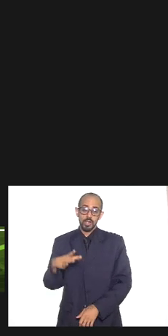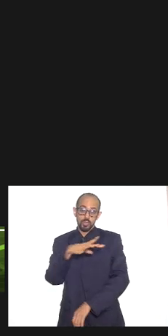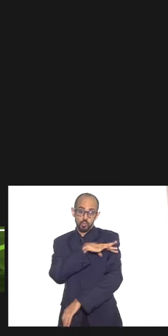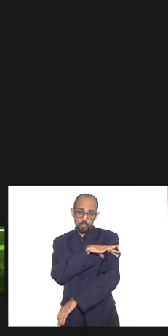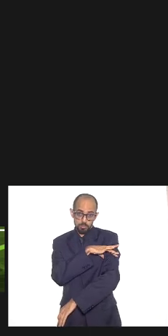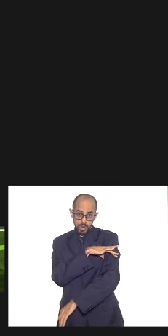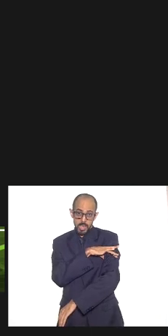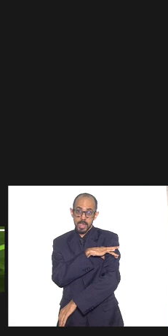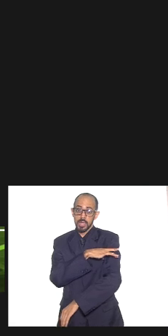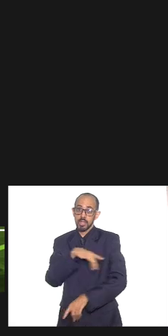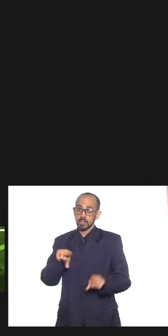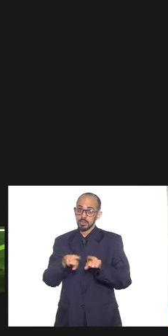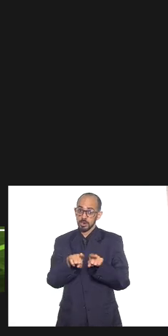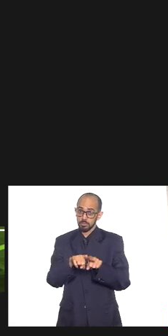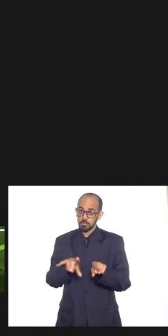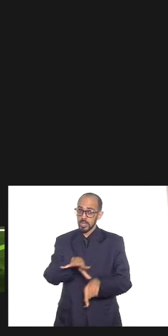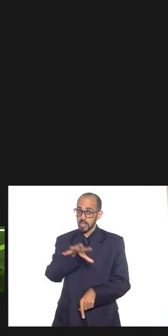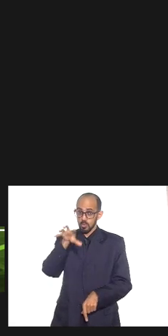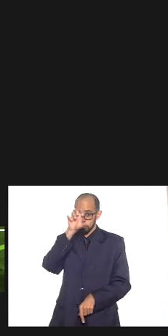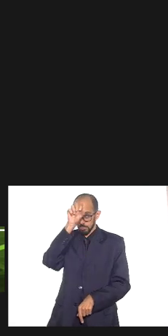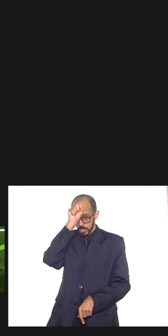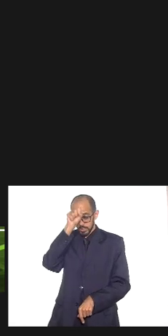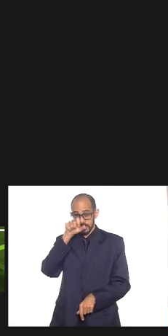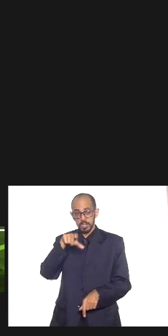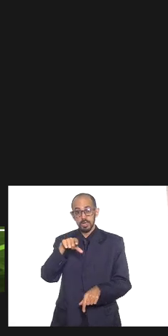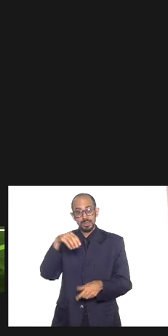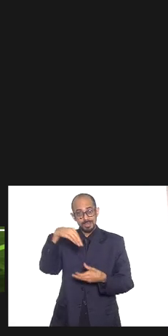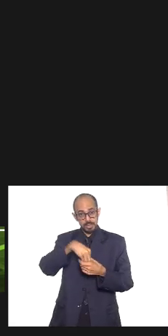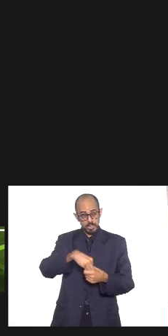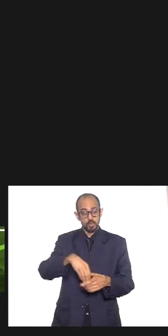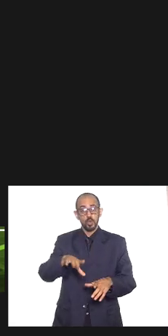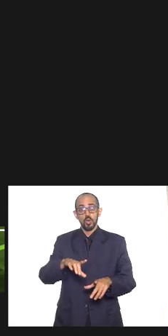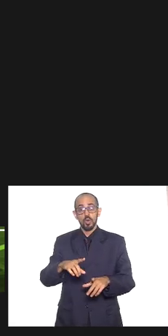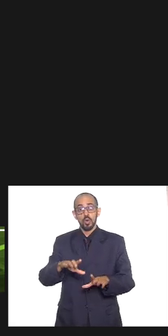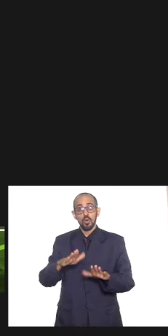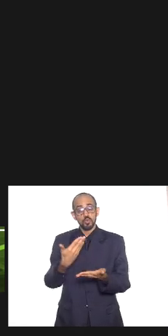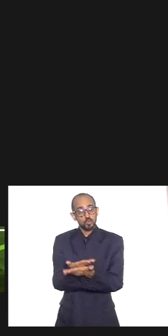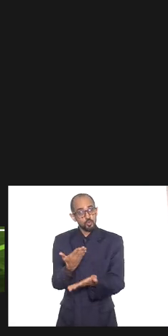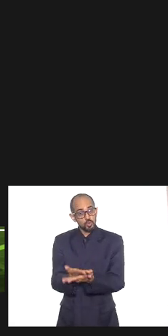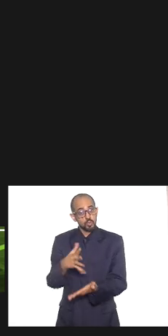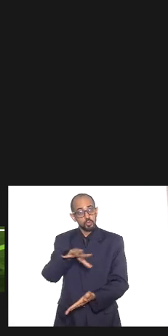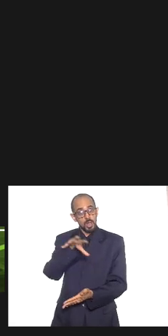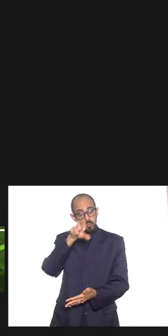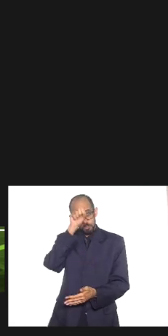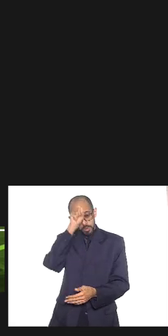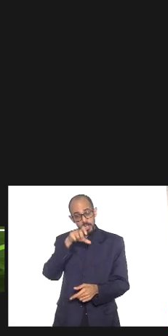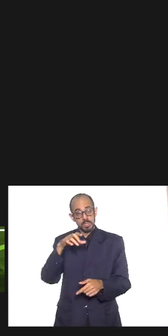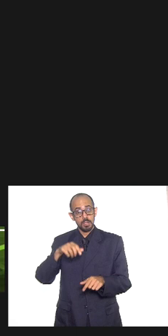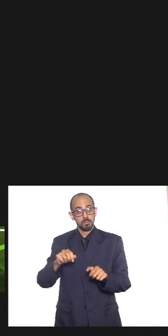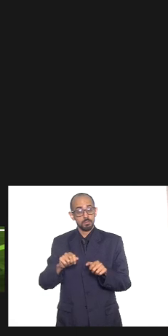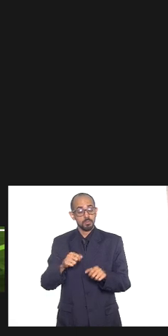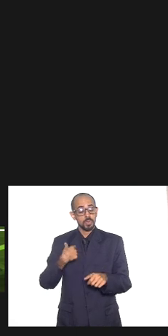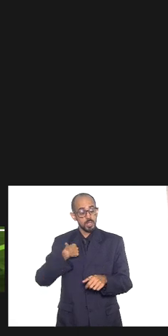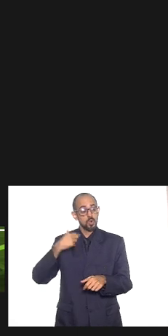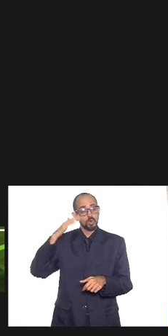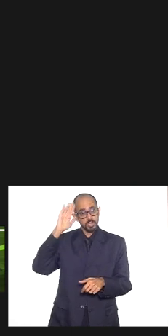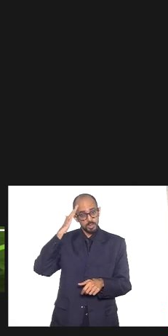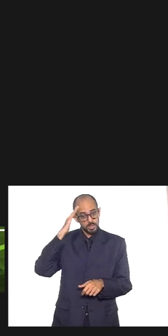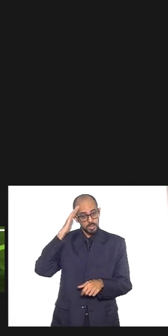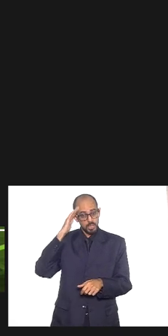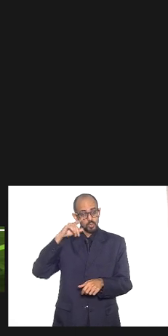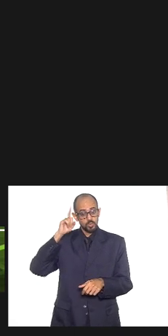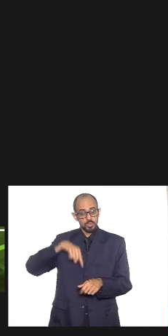incluindo a umbanda nesse quadro embora o estudo da umbanda me faça crer até que a maior o maior eixo